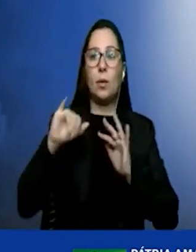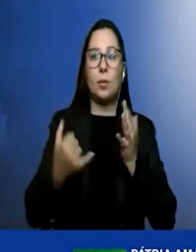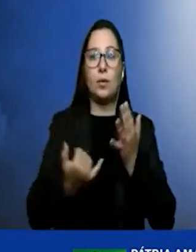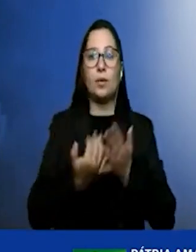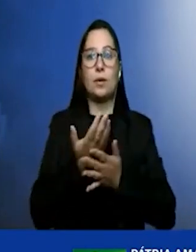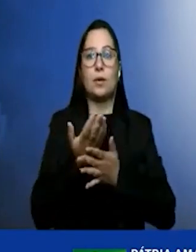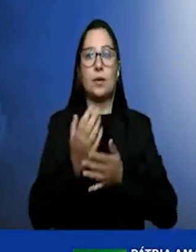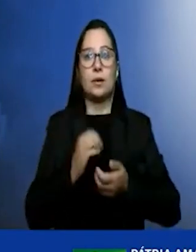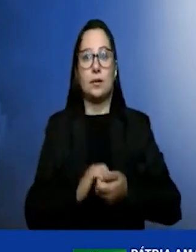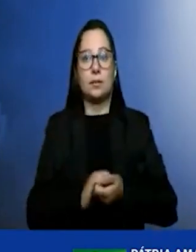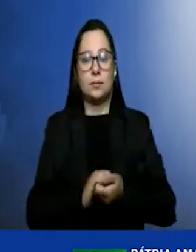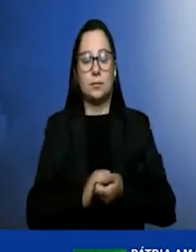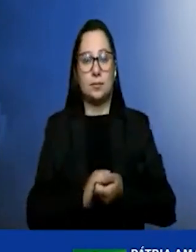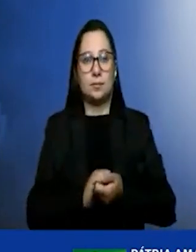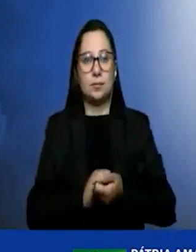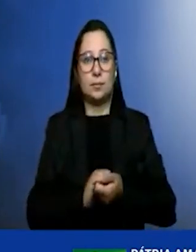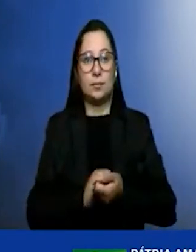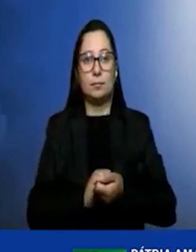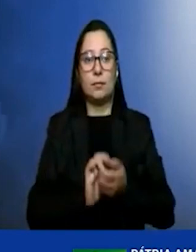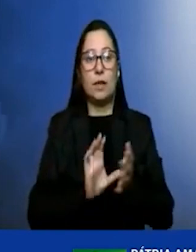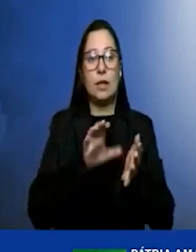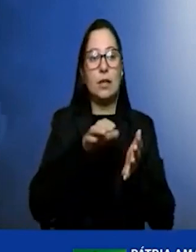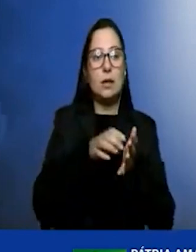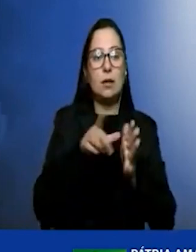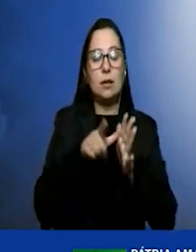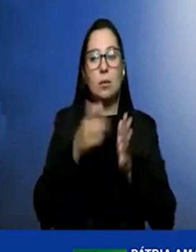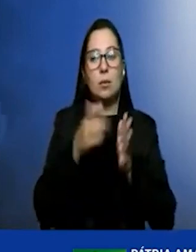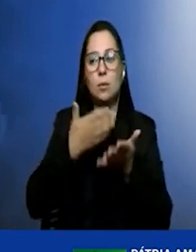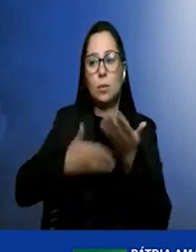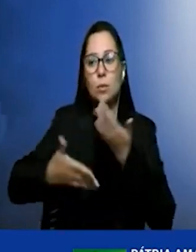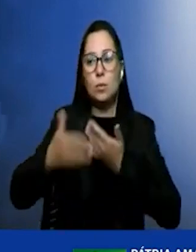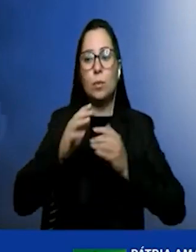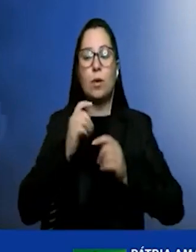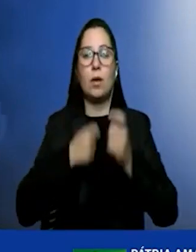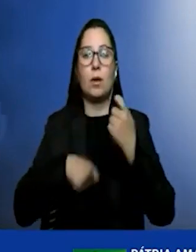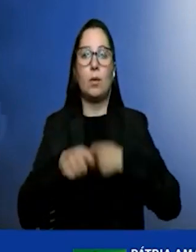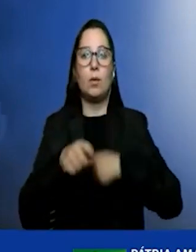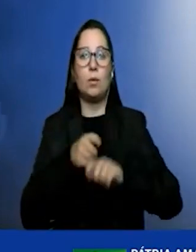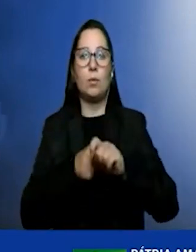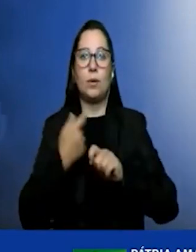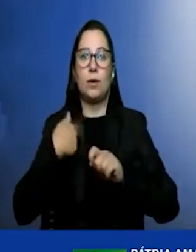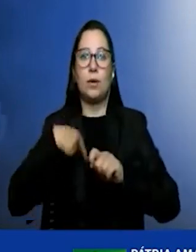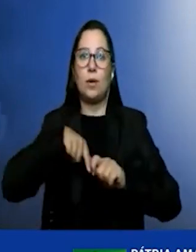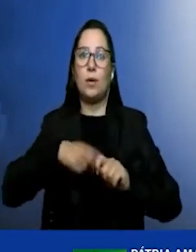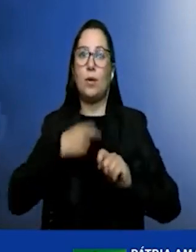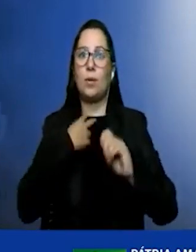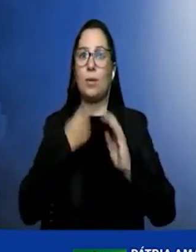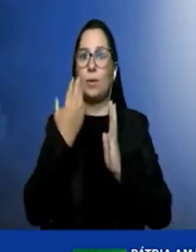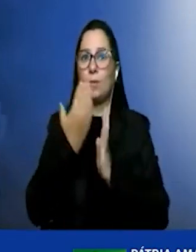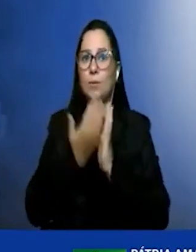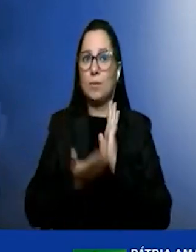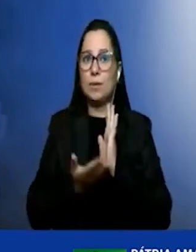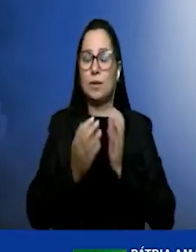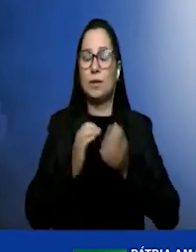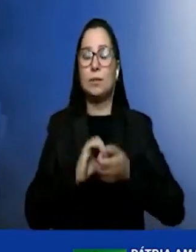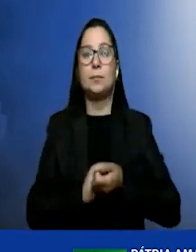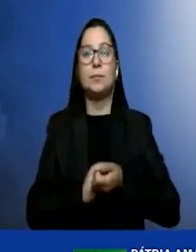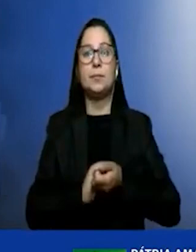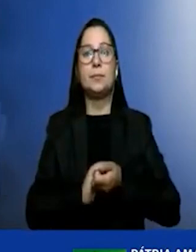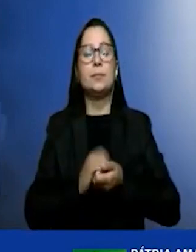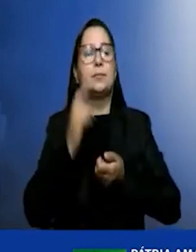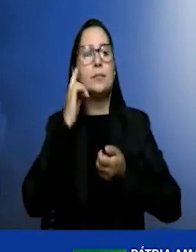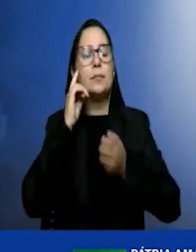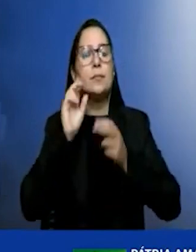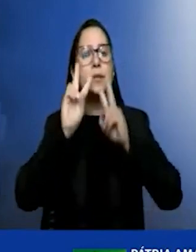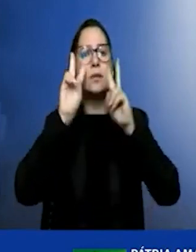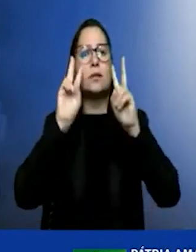setorialmente e depois, na sinergia de toda a economia. E nós não podemos perder. Como falamos de transição energética, para ter mais um foco, não